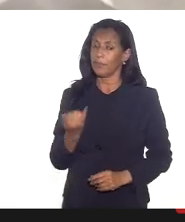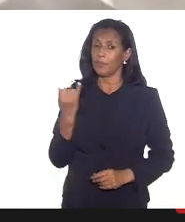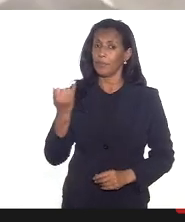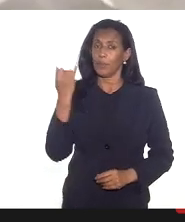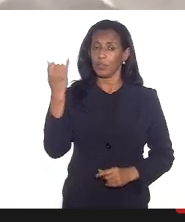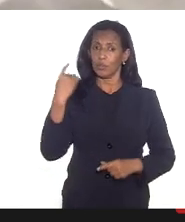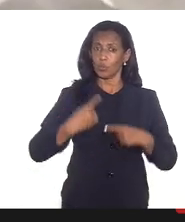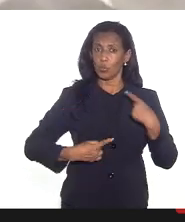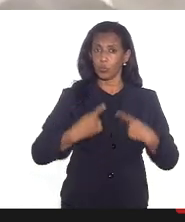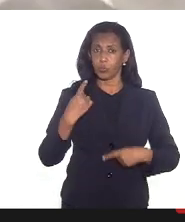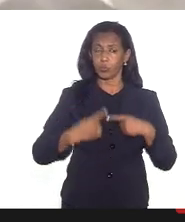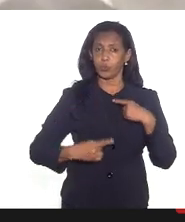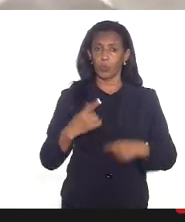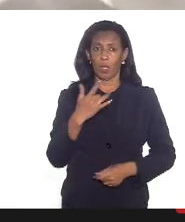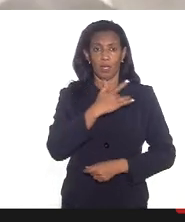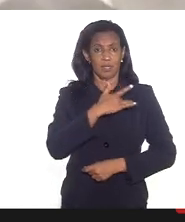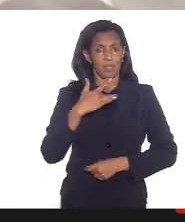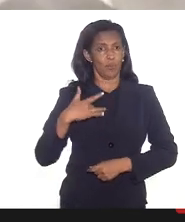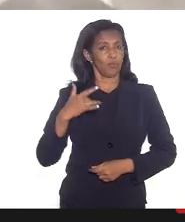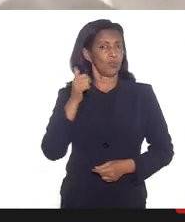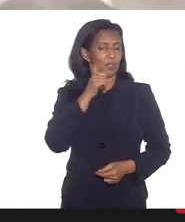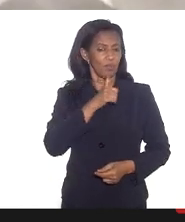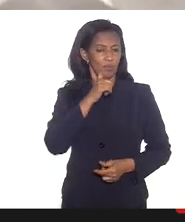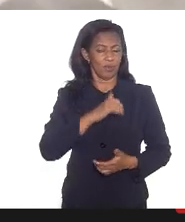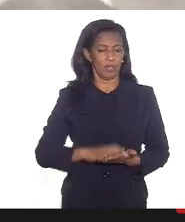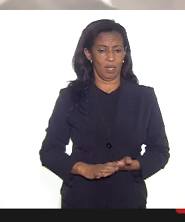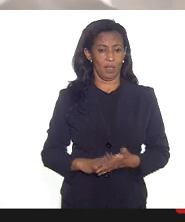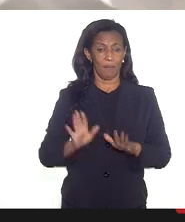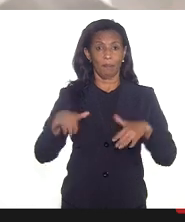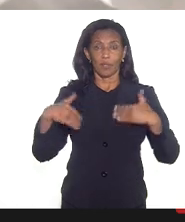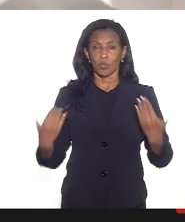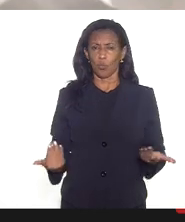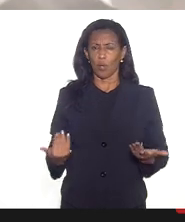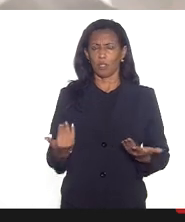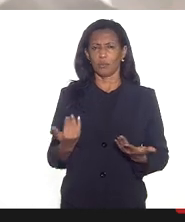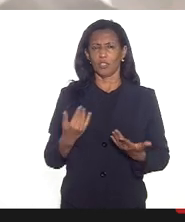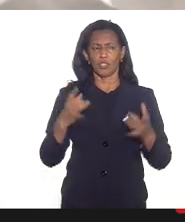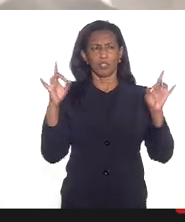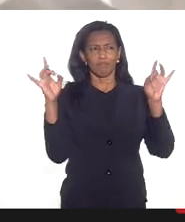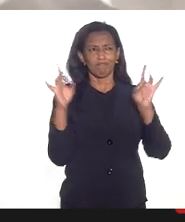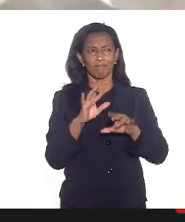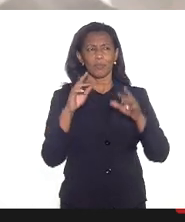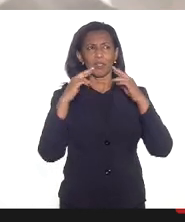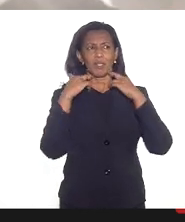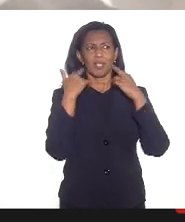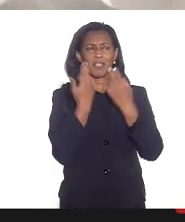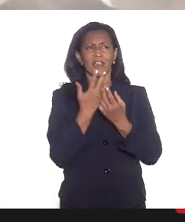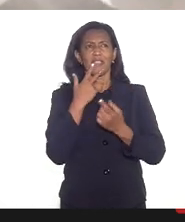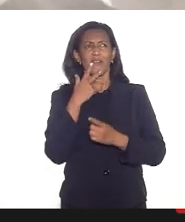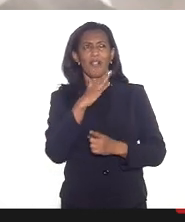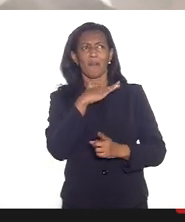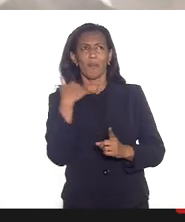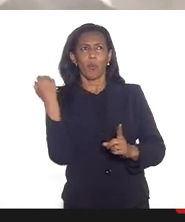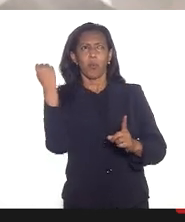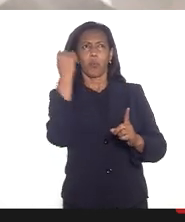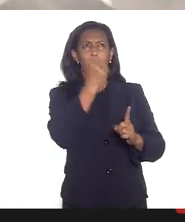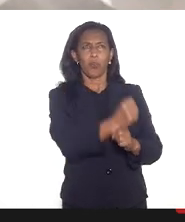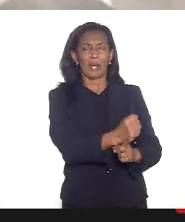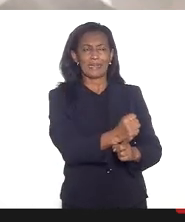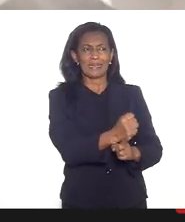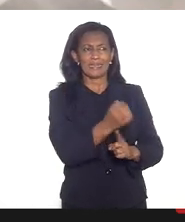aqui questões relativas à saúde da mulher mas quando a gente sai de uma audiência que trata do feminicídio e